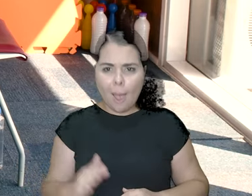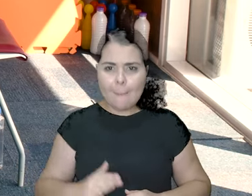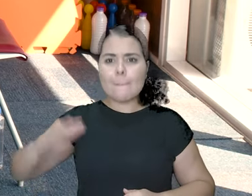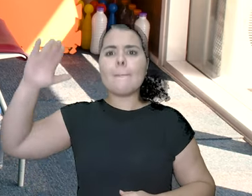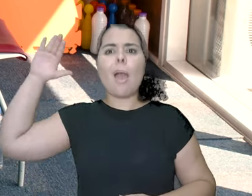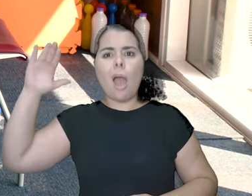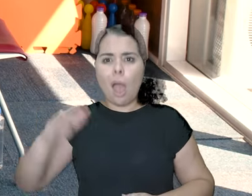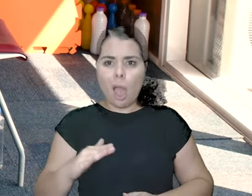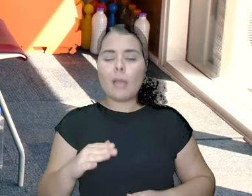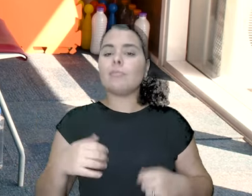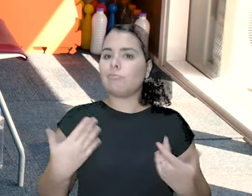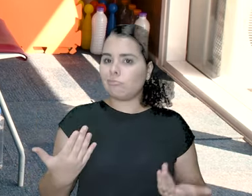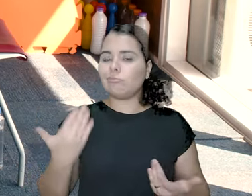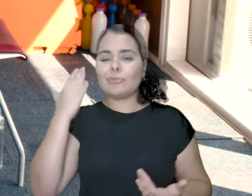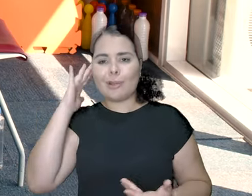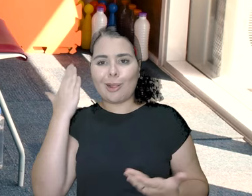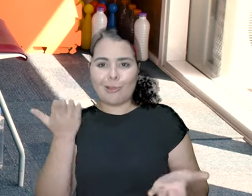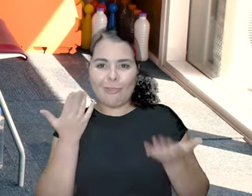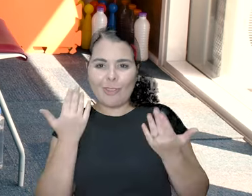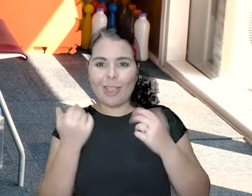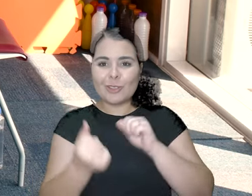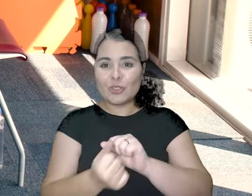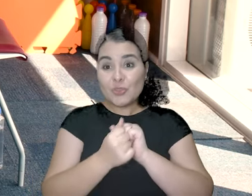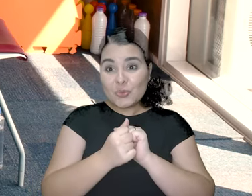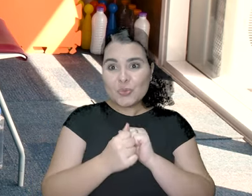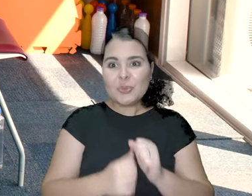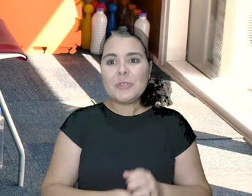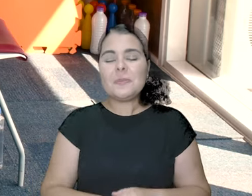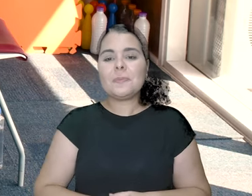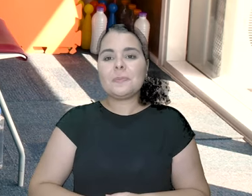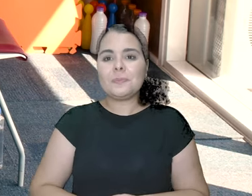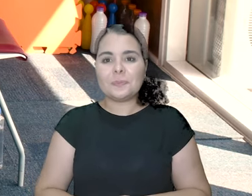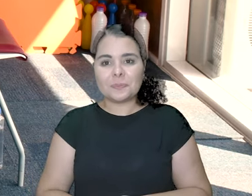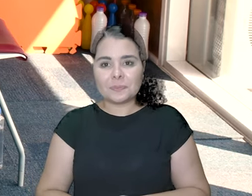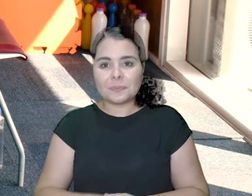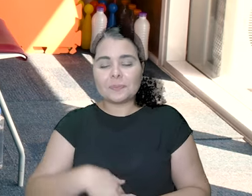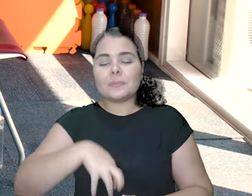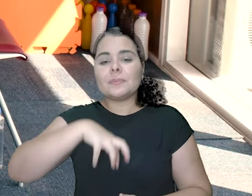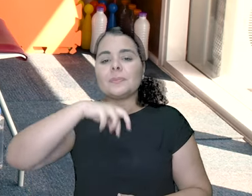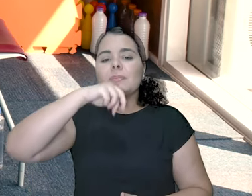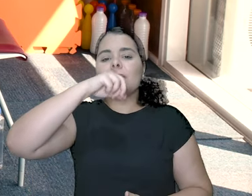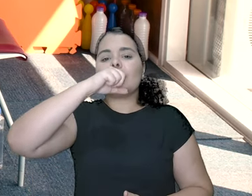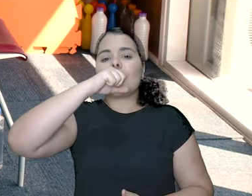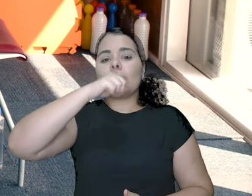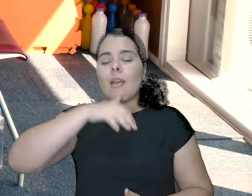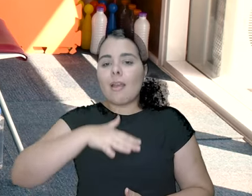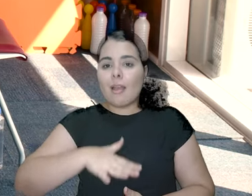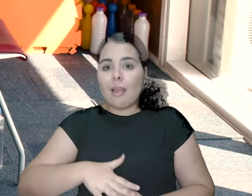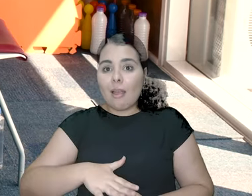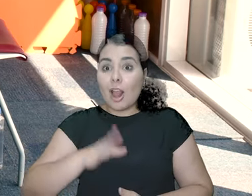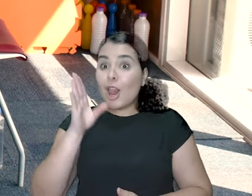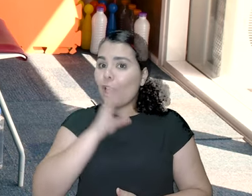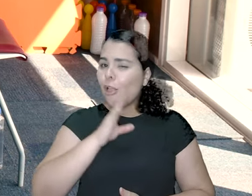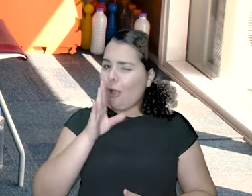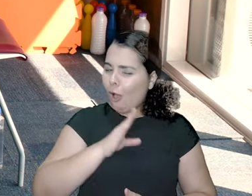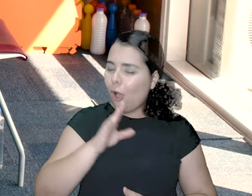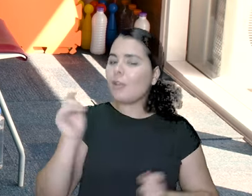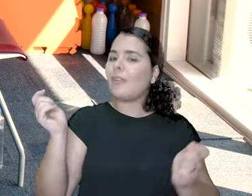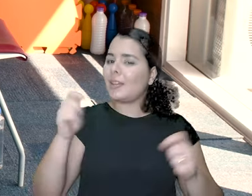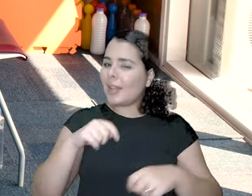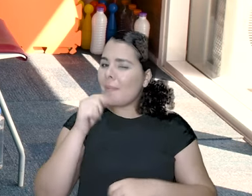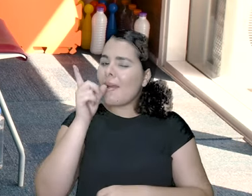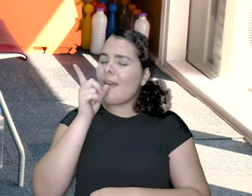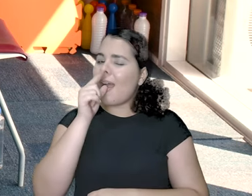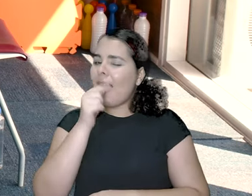Sai, vem comigo. Solta o ar. Respira. Daqui a pouco você vai beber a sua água.